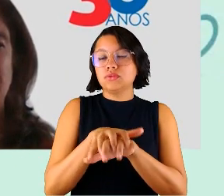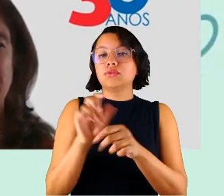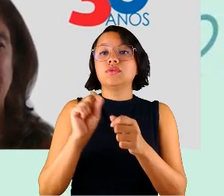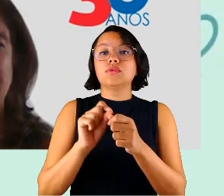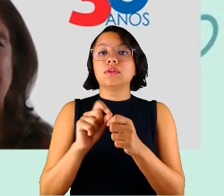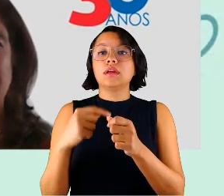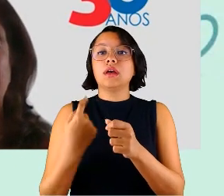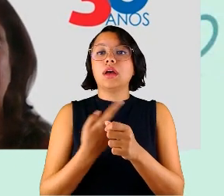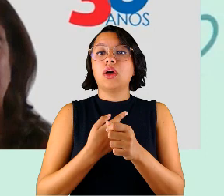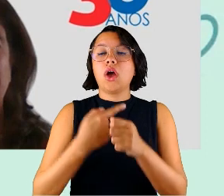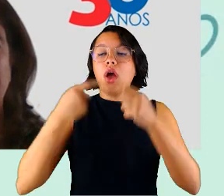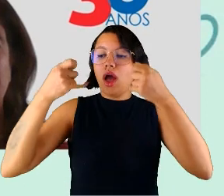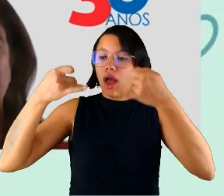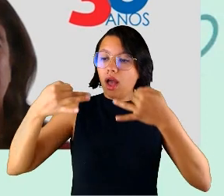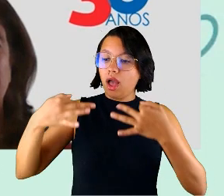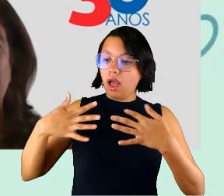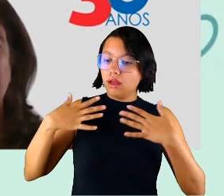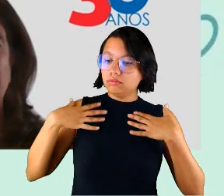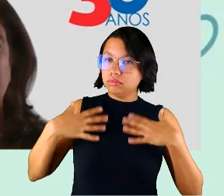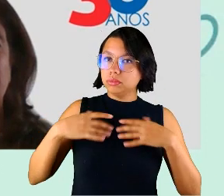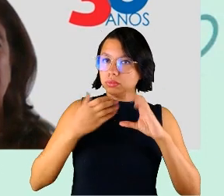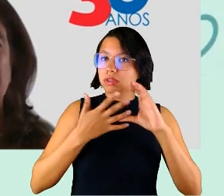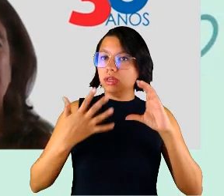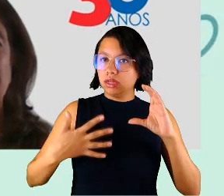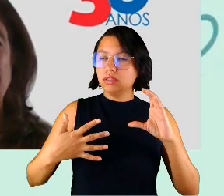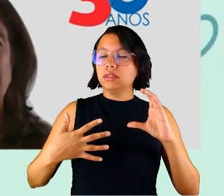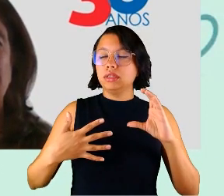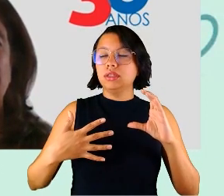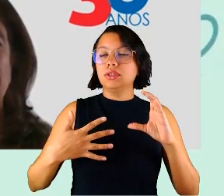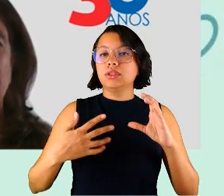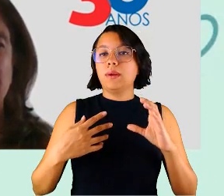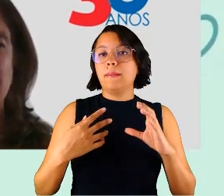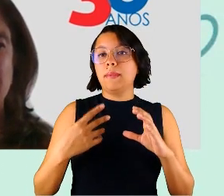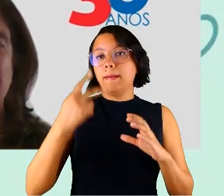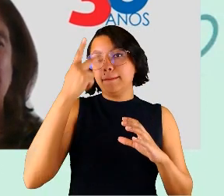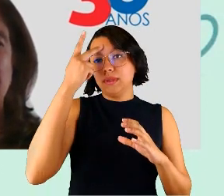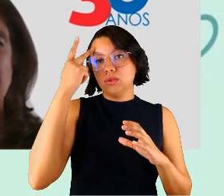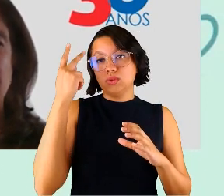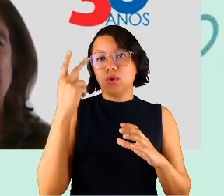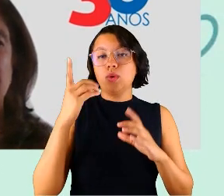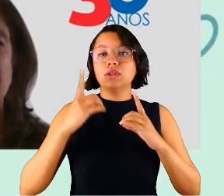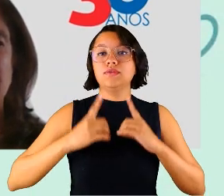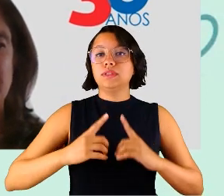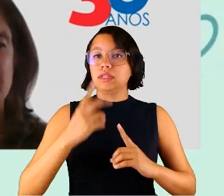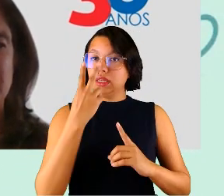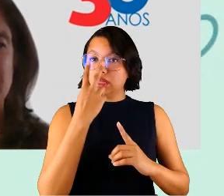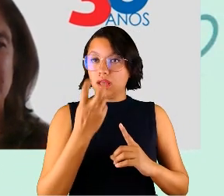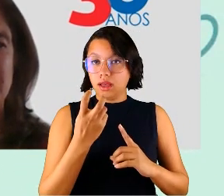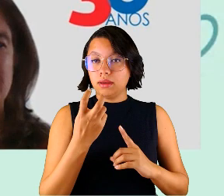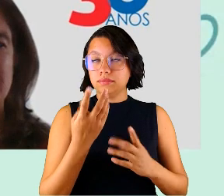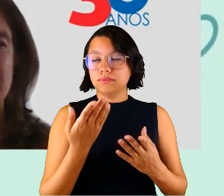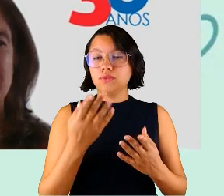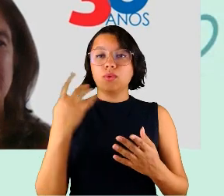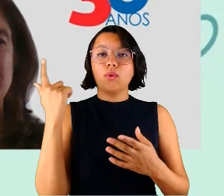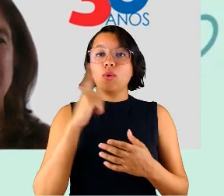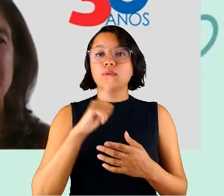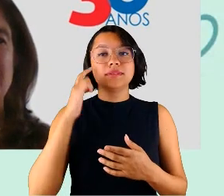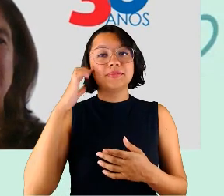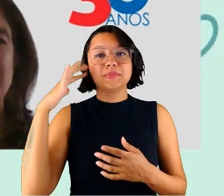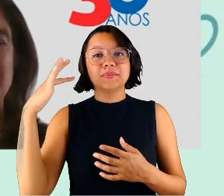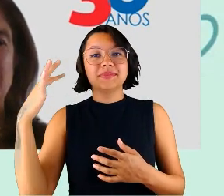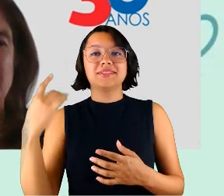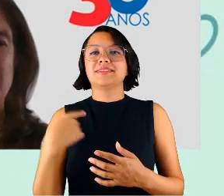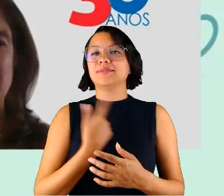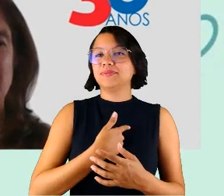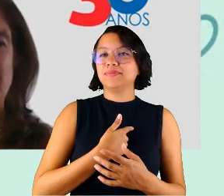a nossa autodescrição, né, para que a gente, para que as pessoas com deficiência visual consigam nos imaginar, né,